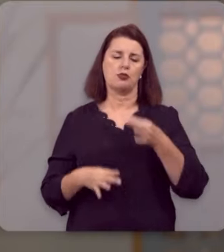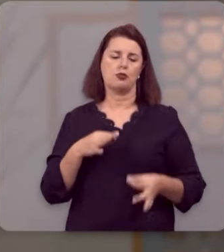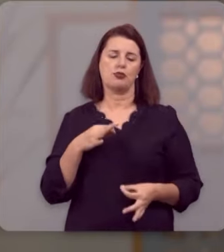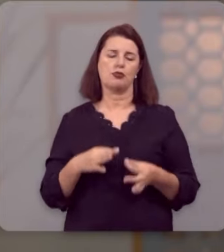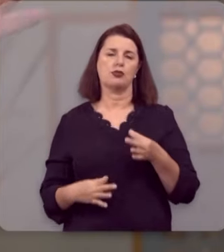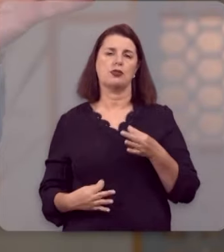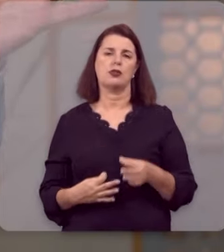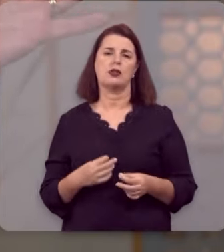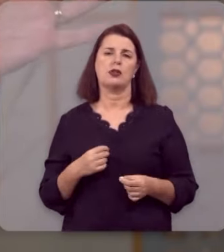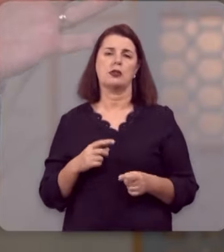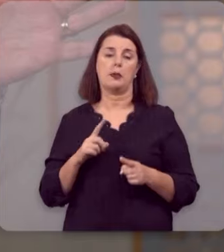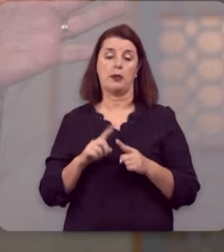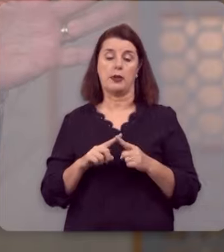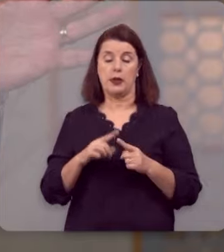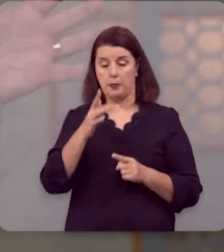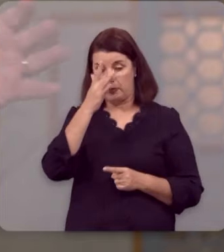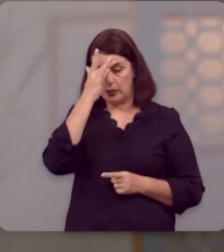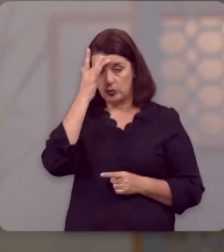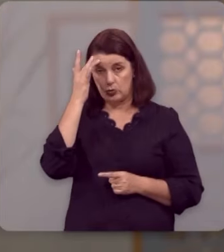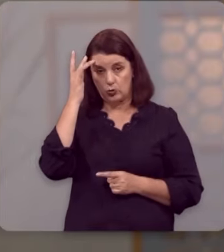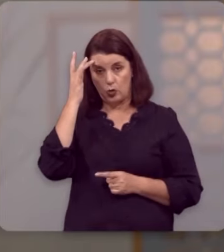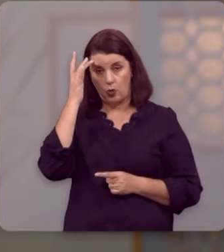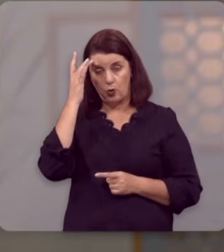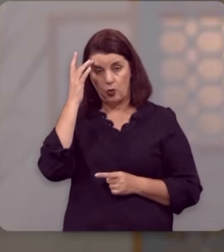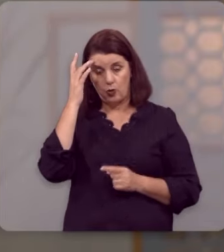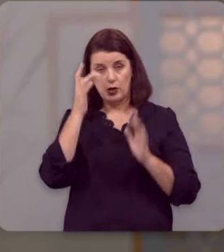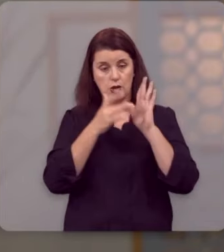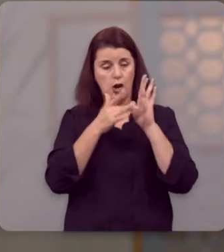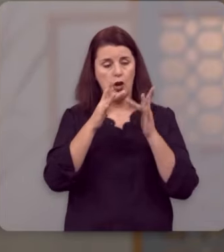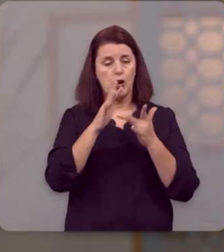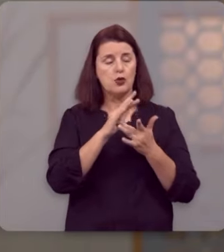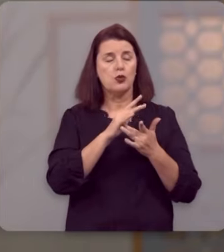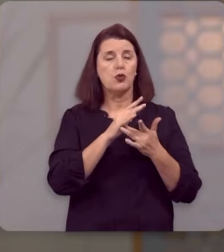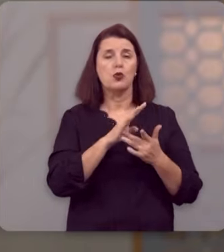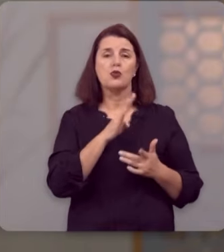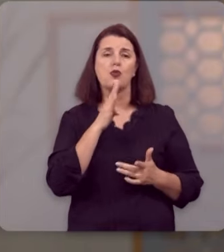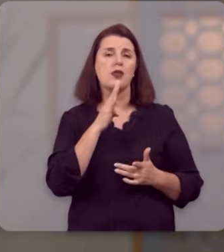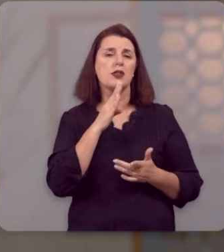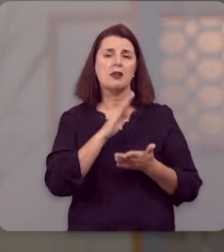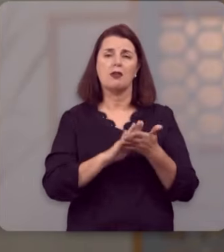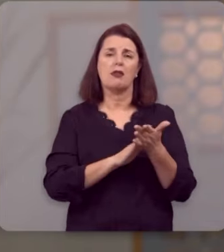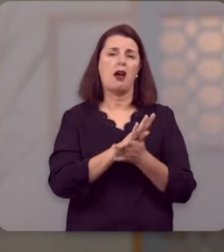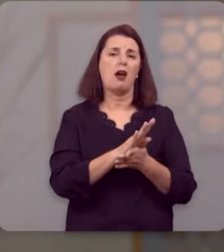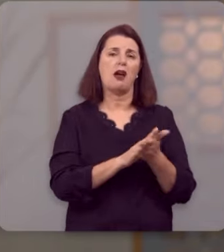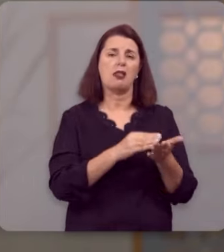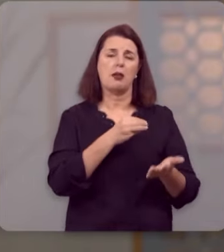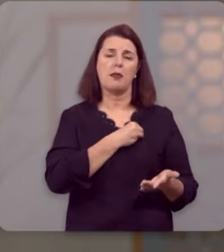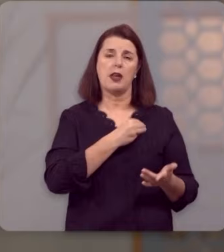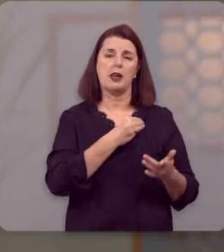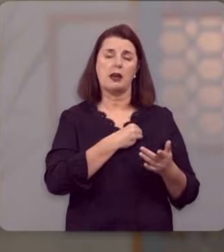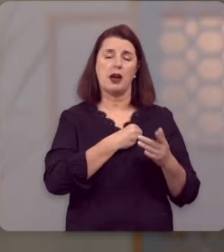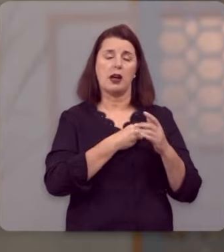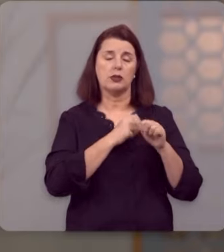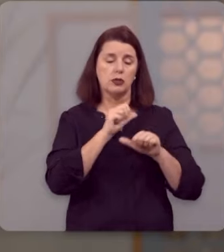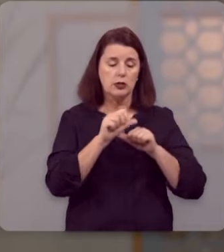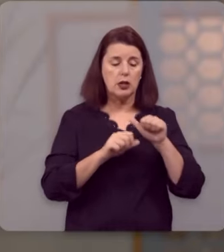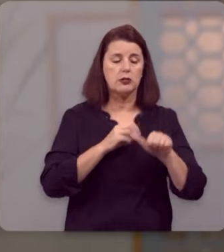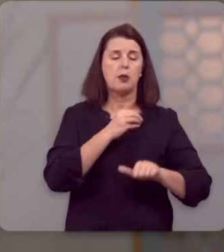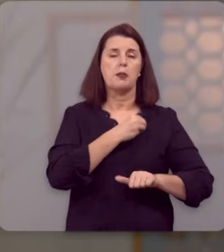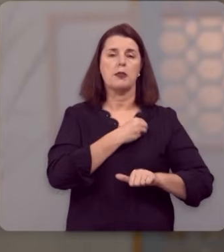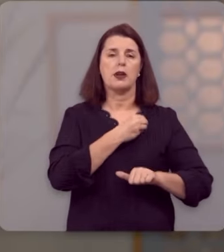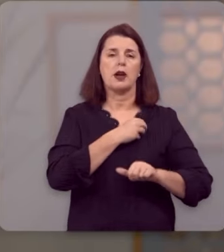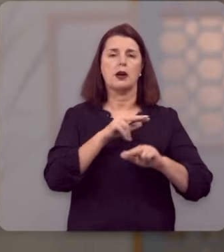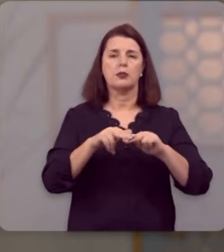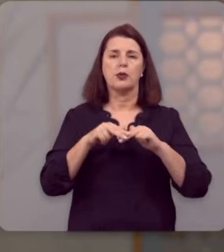justiça, porque aquele que não conheceu o pecado, Deus o fez pecado por nós, para que nele nós fôssemos feitos justiça de